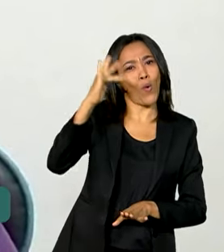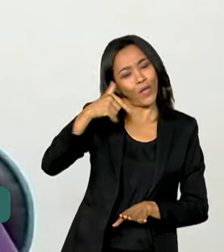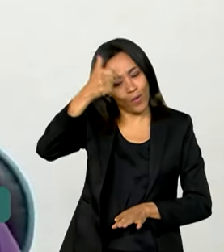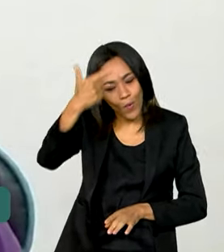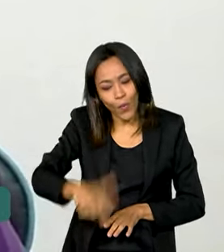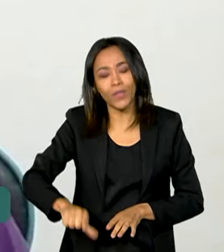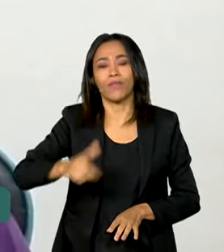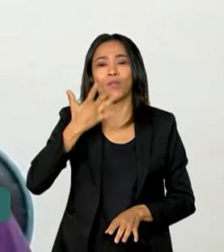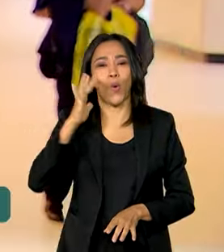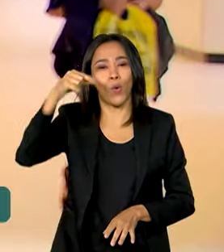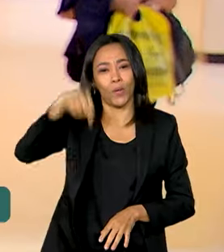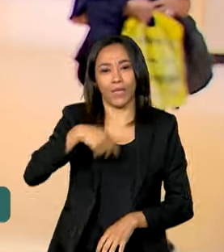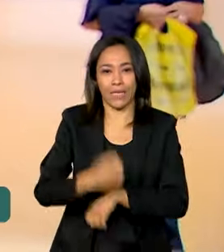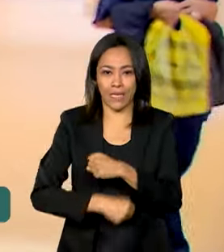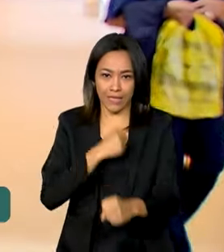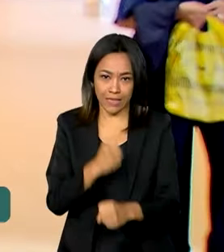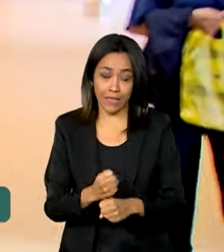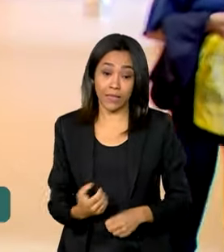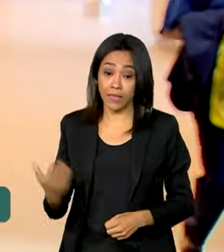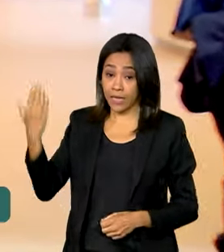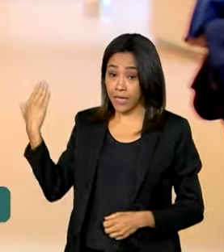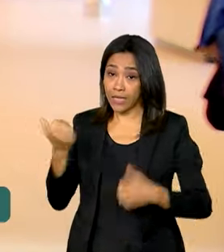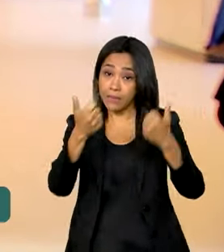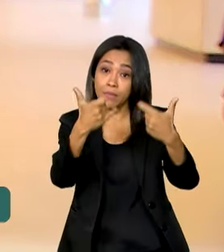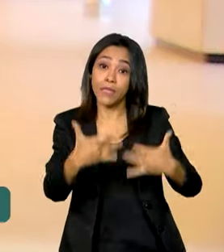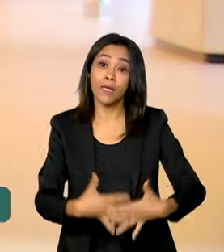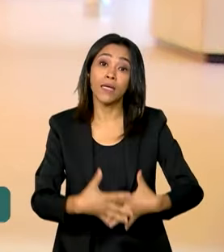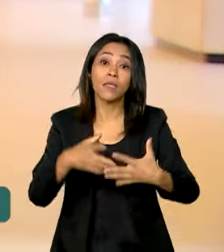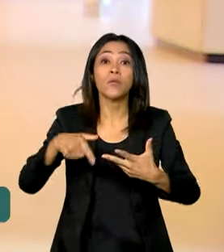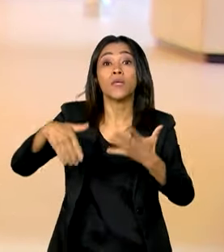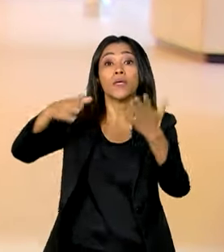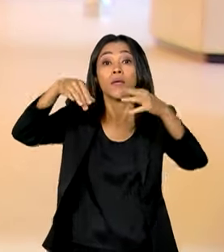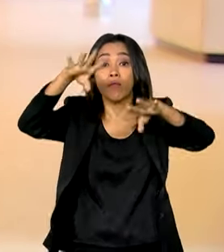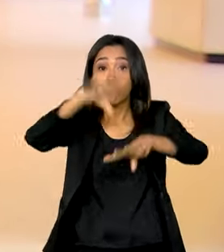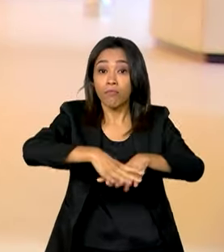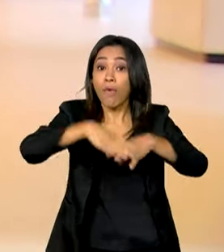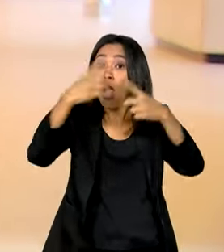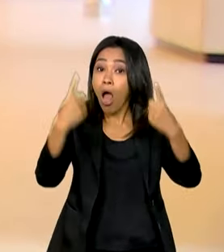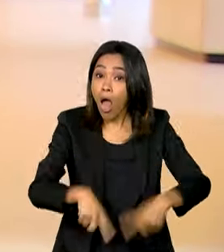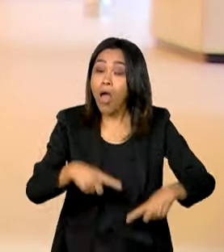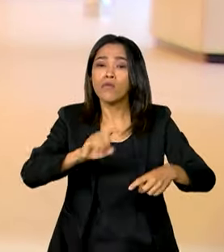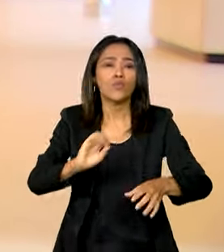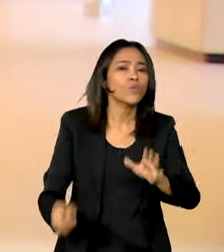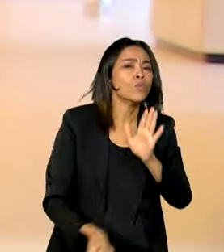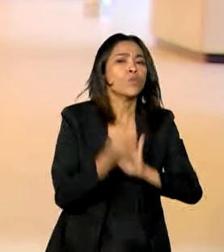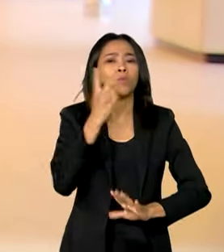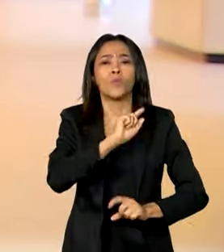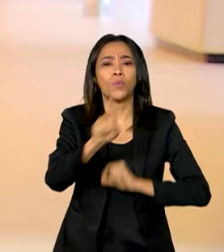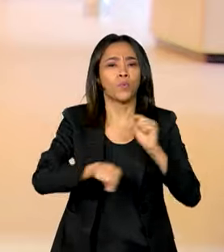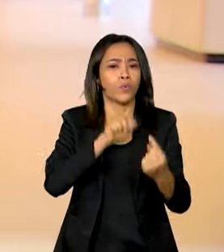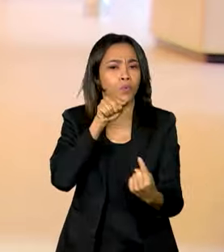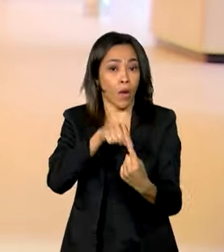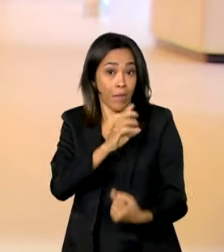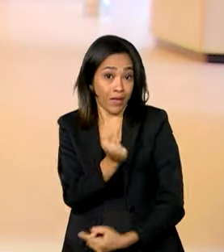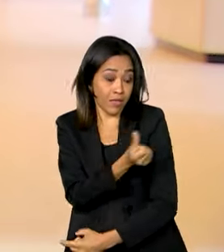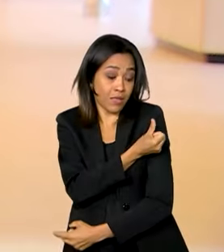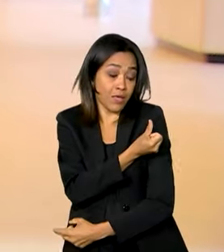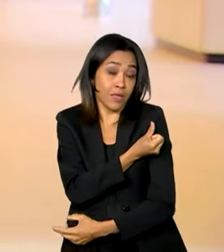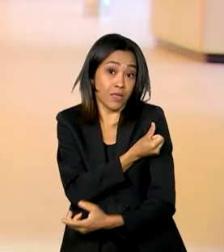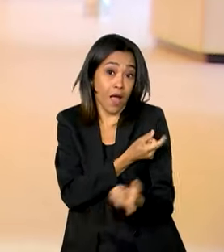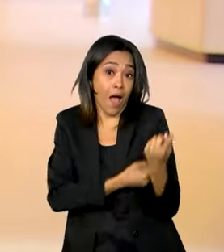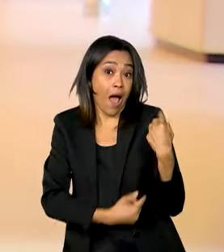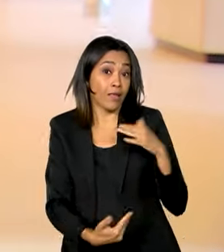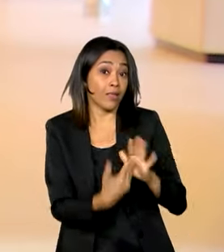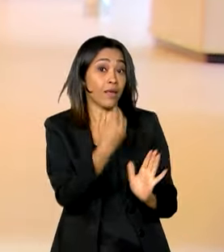medalha de ouro em 2024. A OBMEP foi criada para alunos do sexto ano do ensino fundamental até a terceira série do ensino